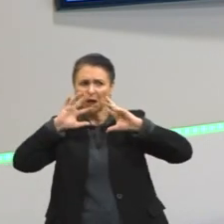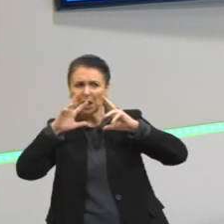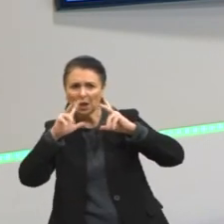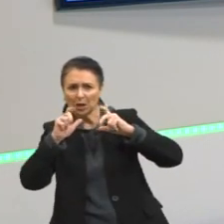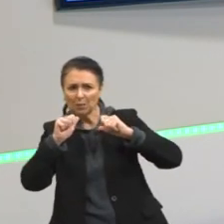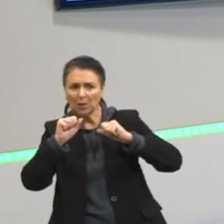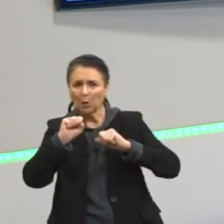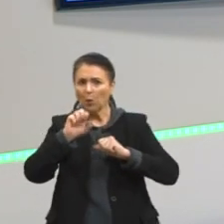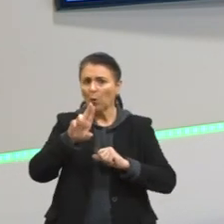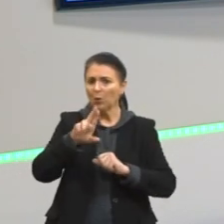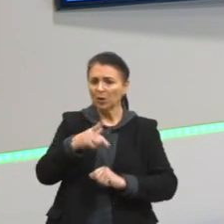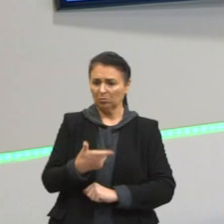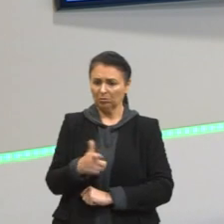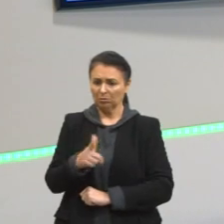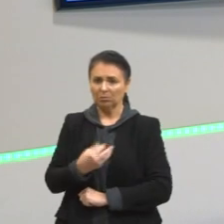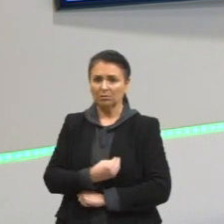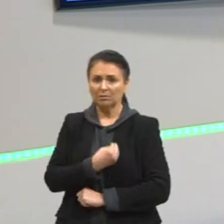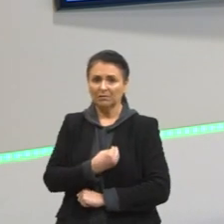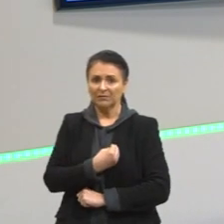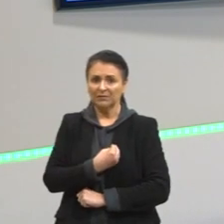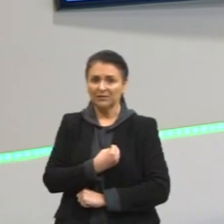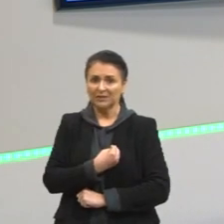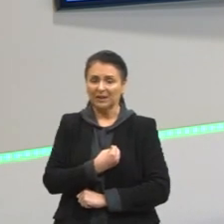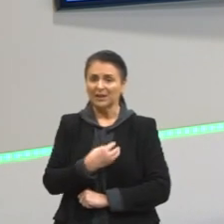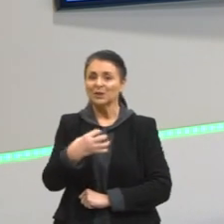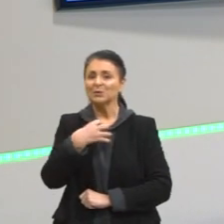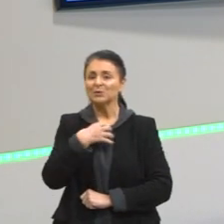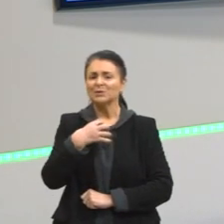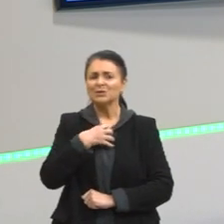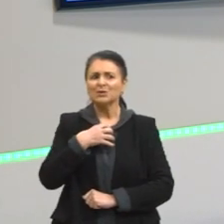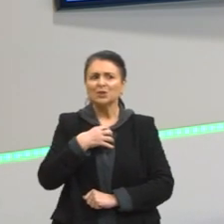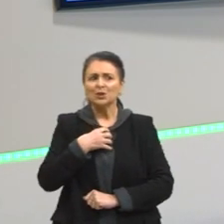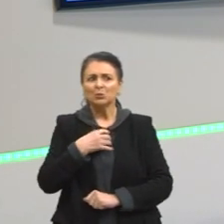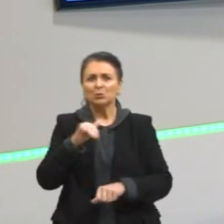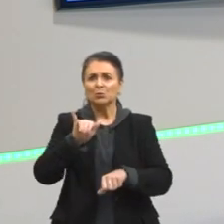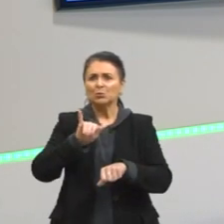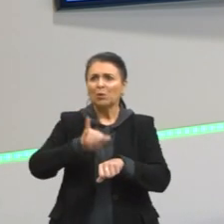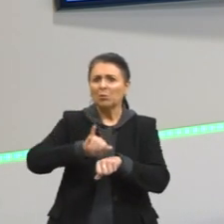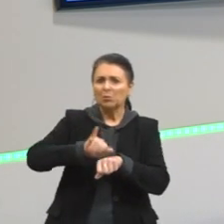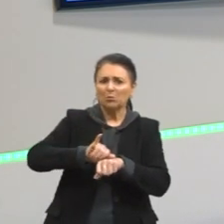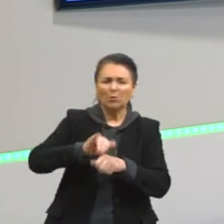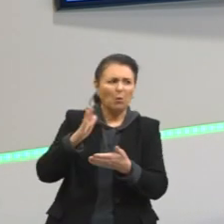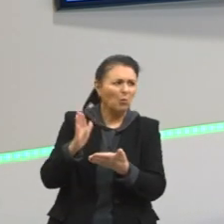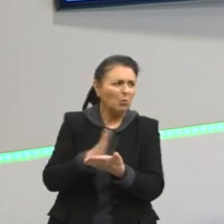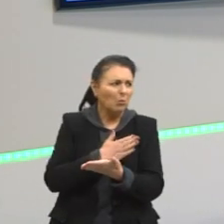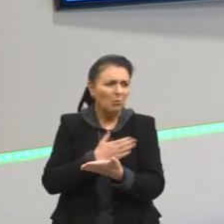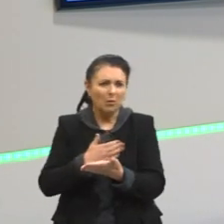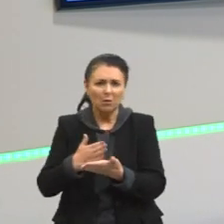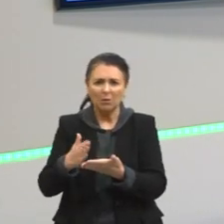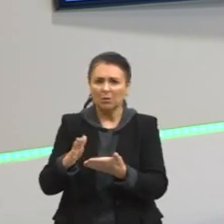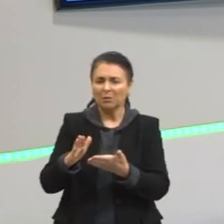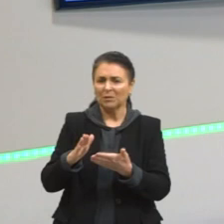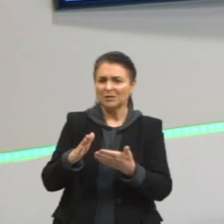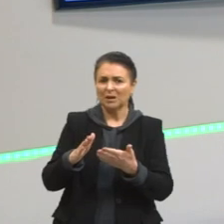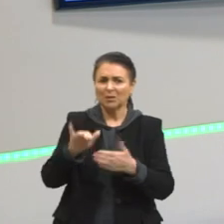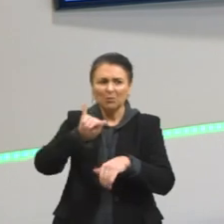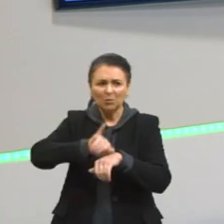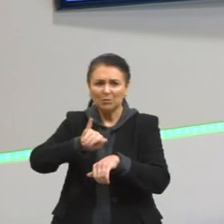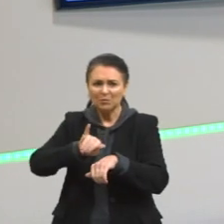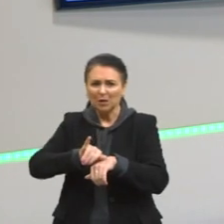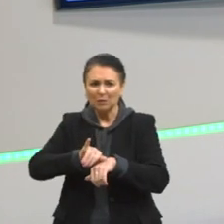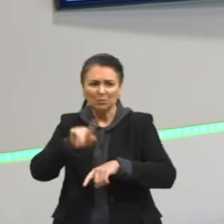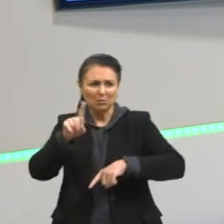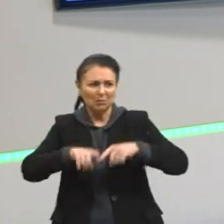ser inanimado, no sentido de, por exemplo, algo, um objeto. Um objeto. Então, esse objeto, se vocês